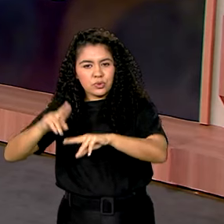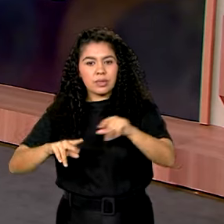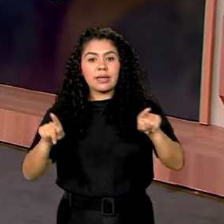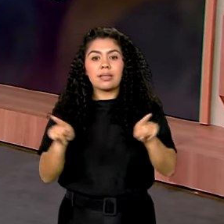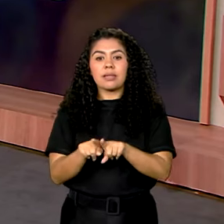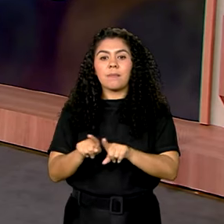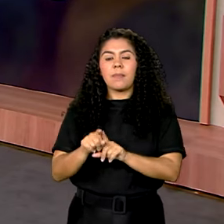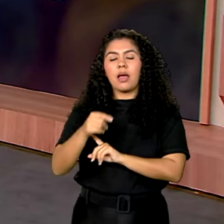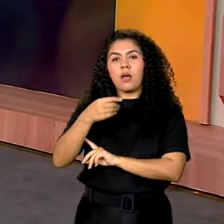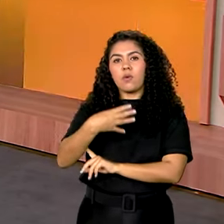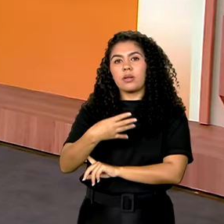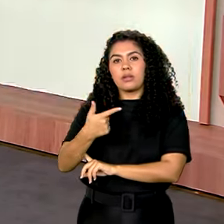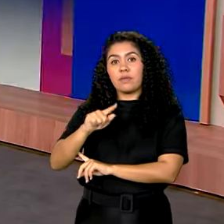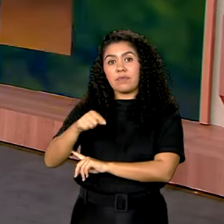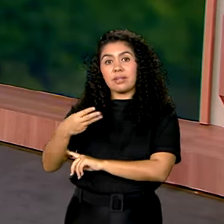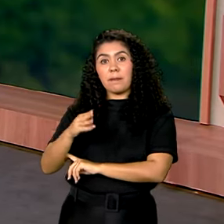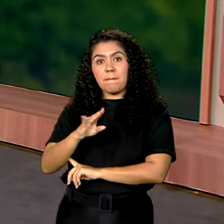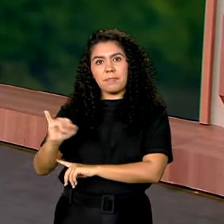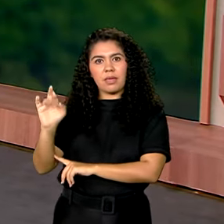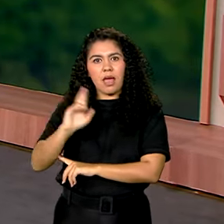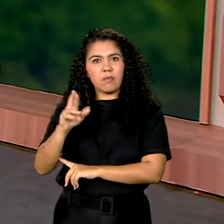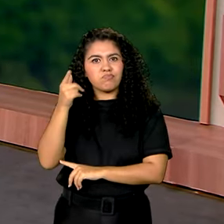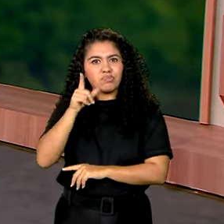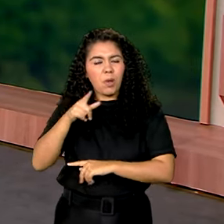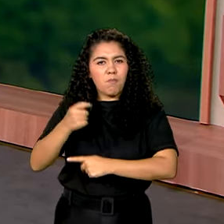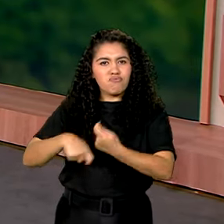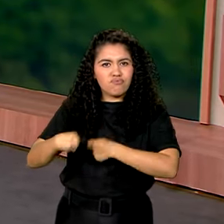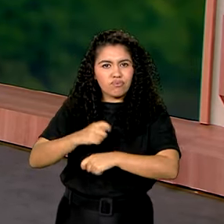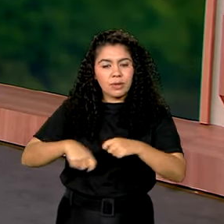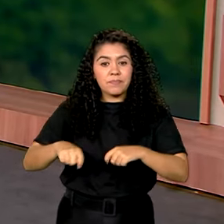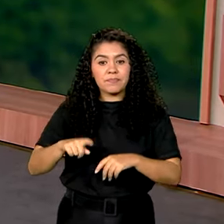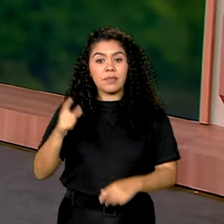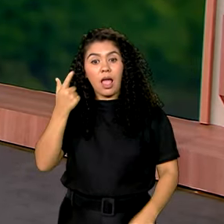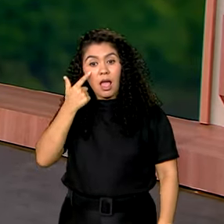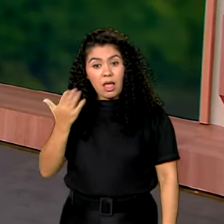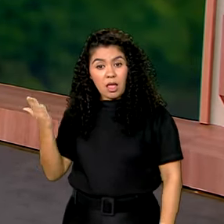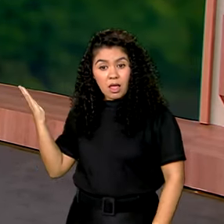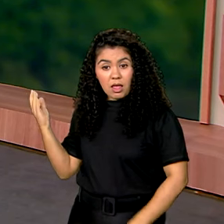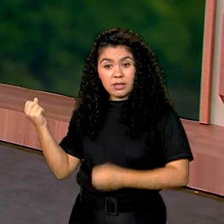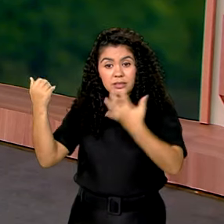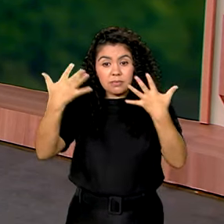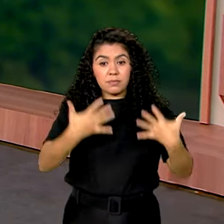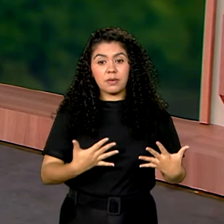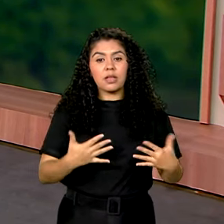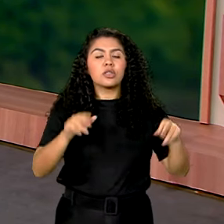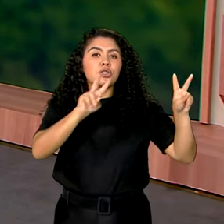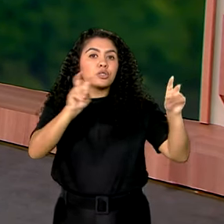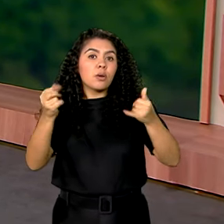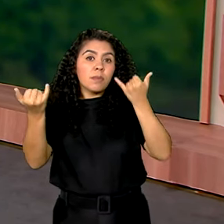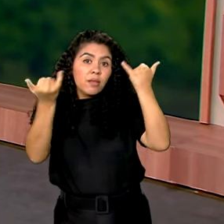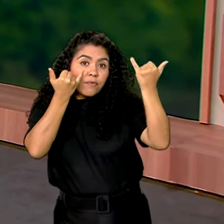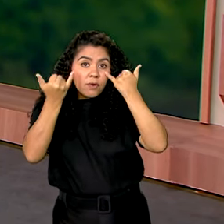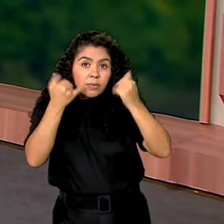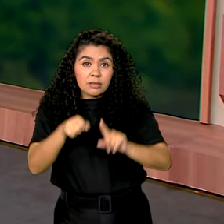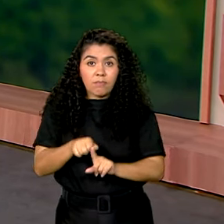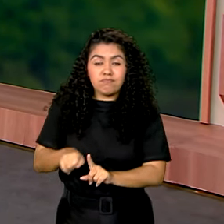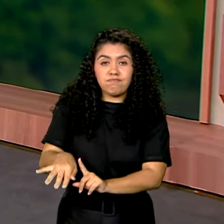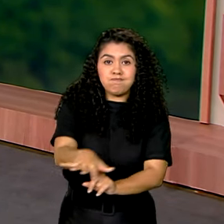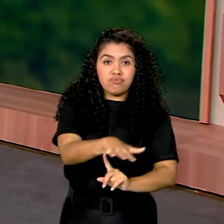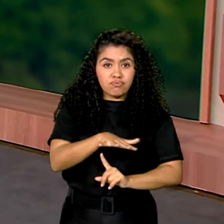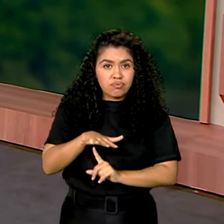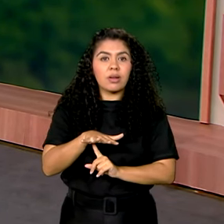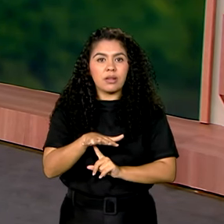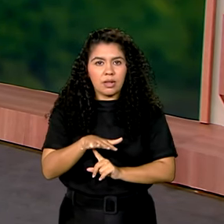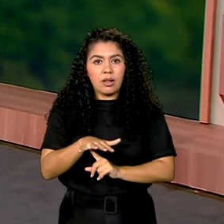superávit comercial até junho. Na próxima tela, a gente mostra para você informações sobre meio ambiente.